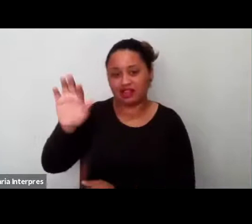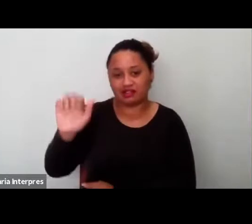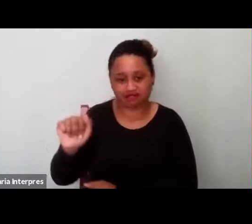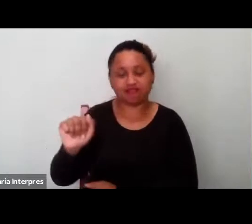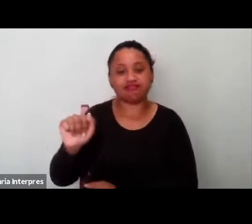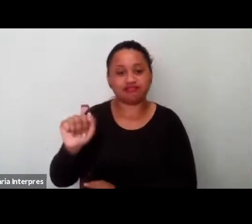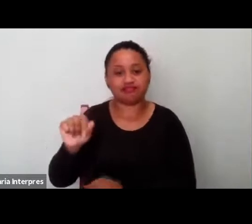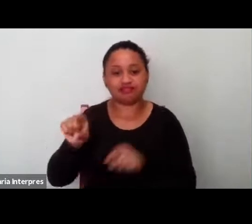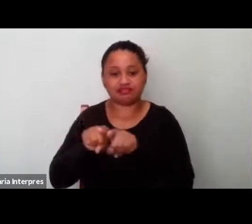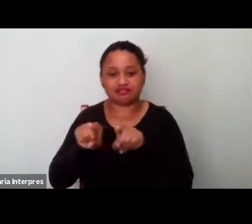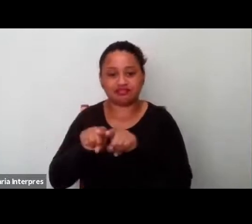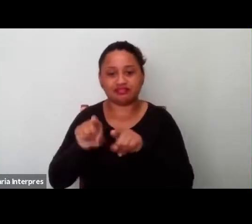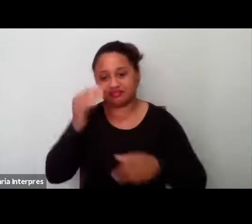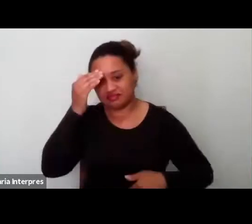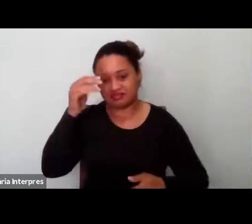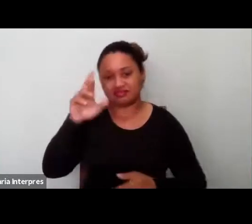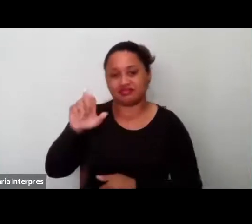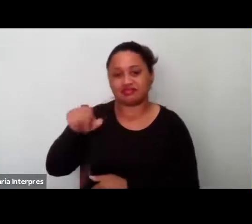Raquel.